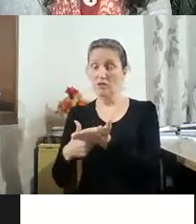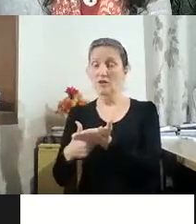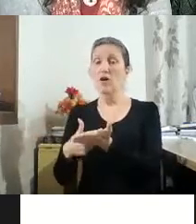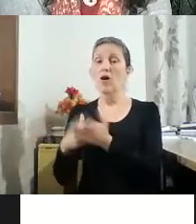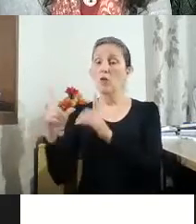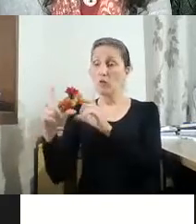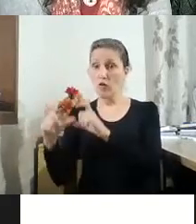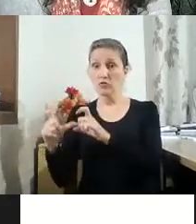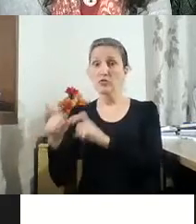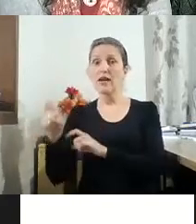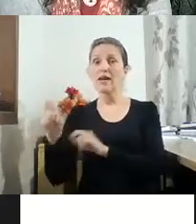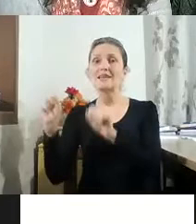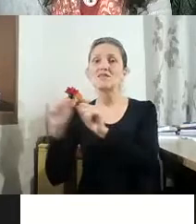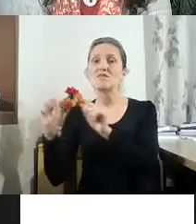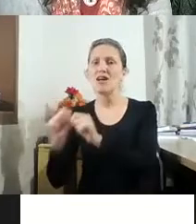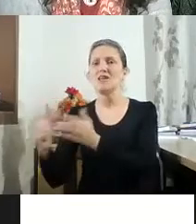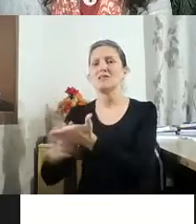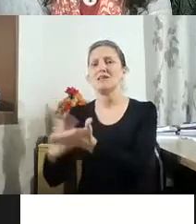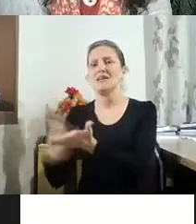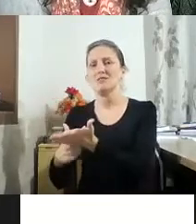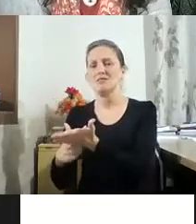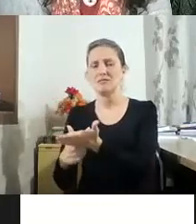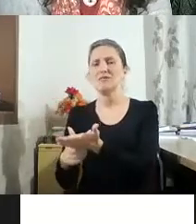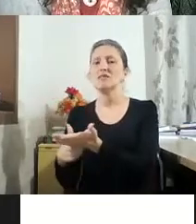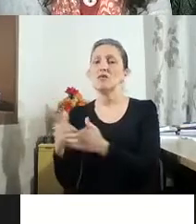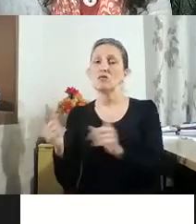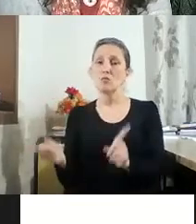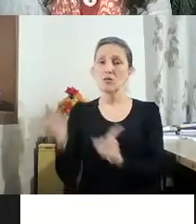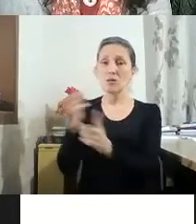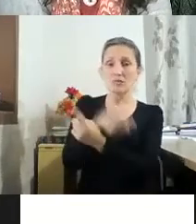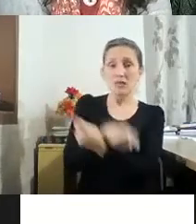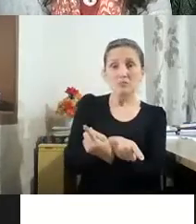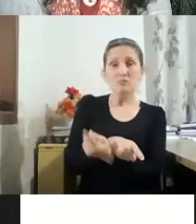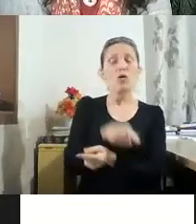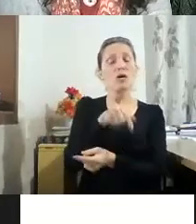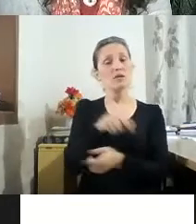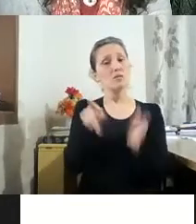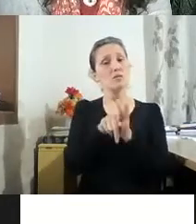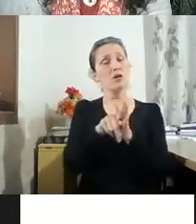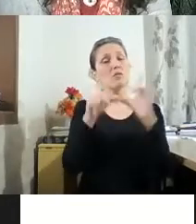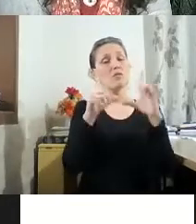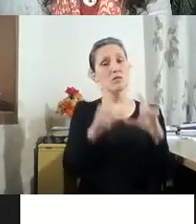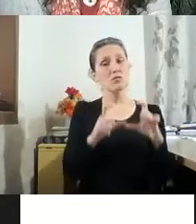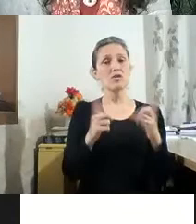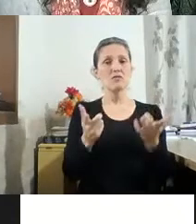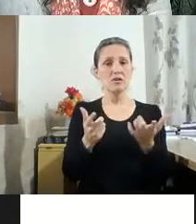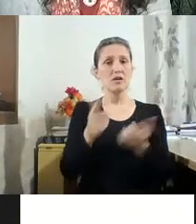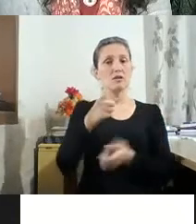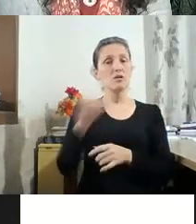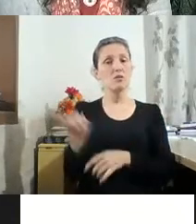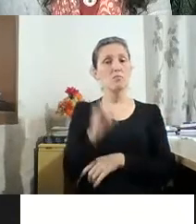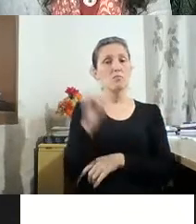para a fotografia. Então, é importante a gente pensar tudo isso porque